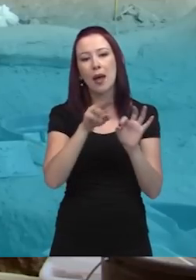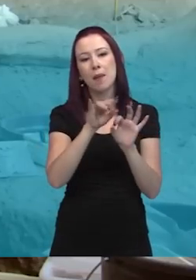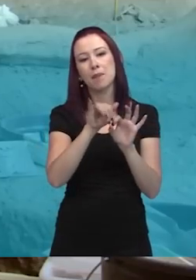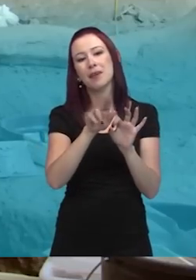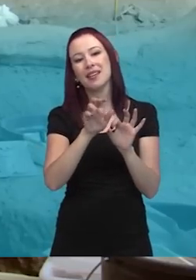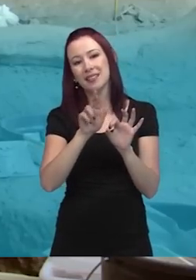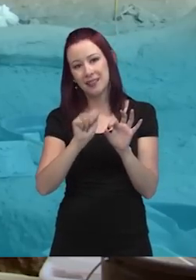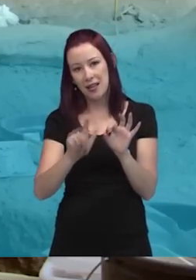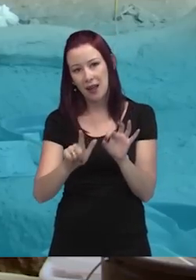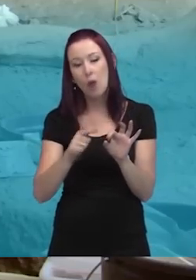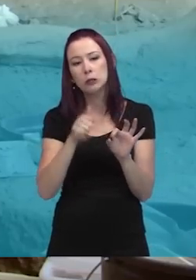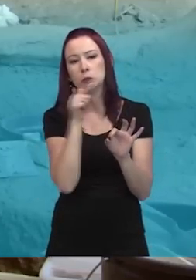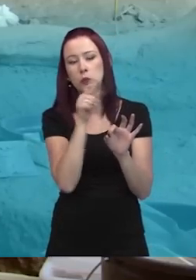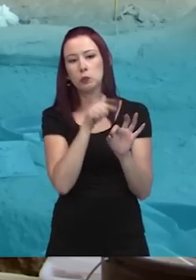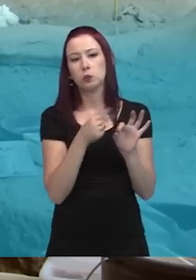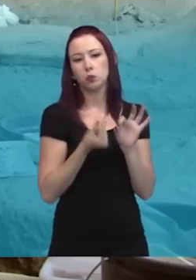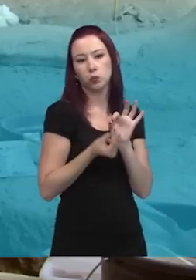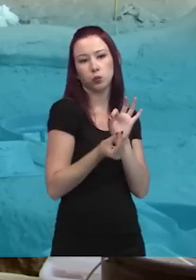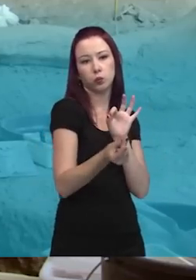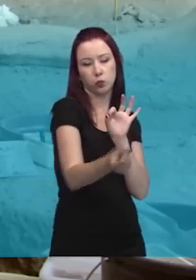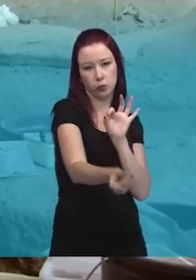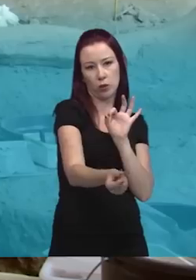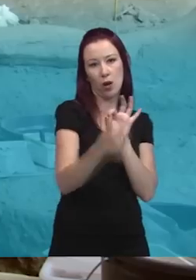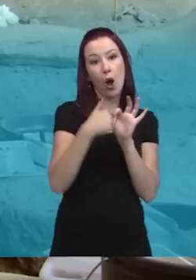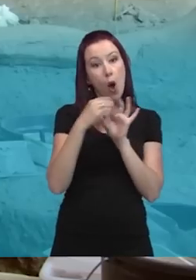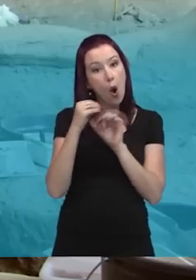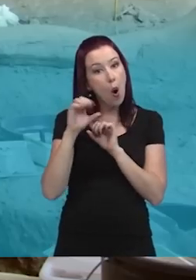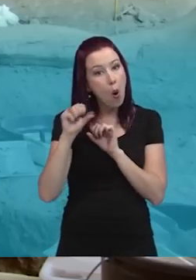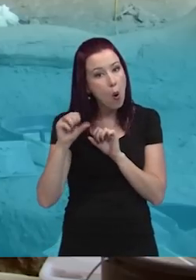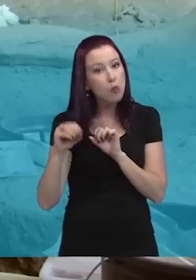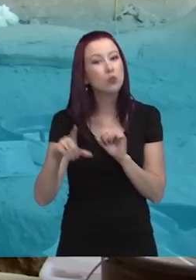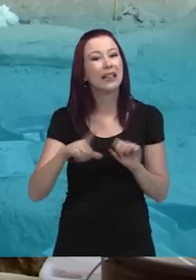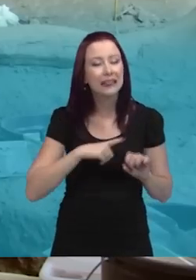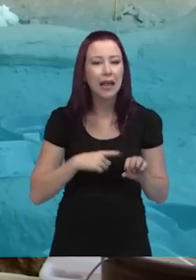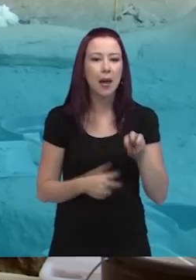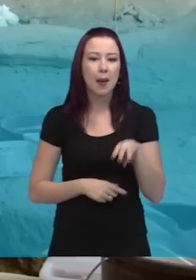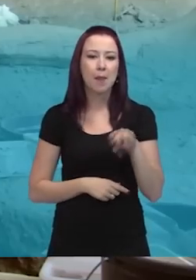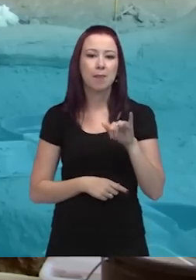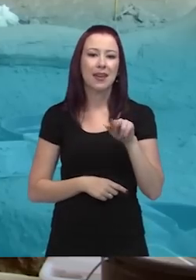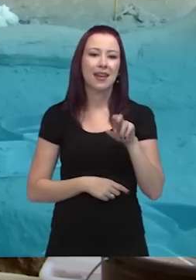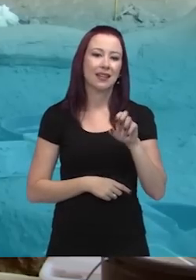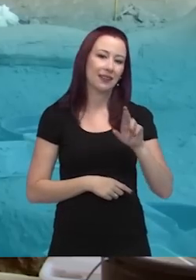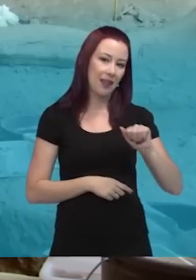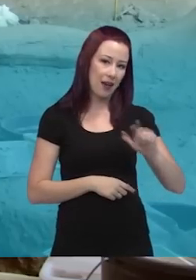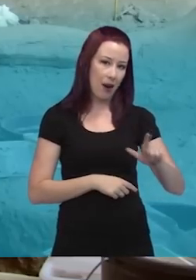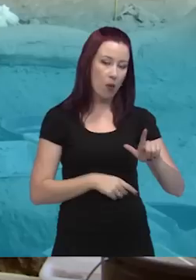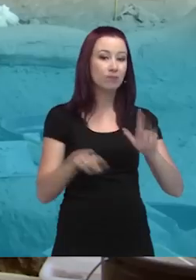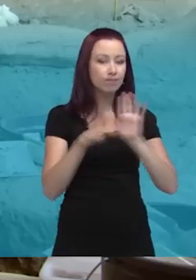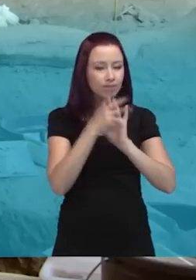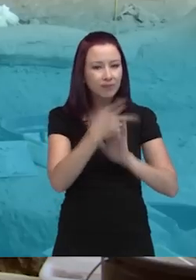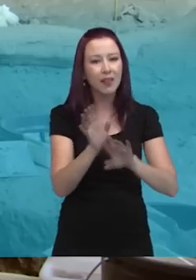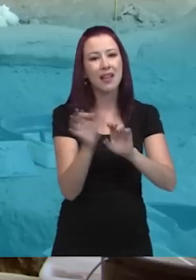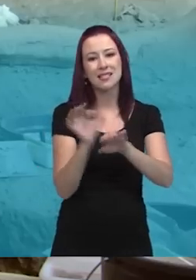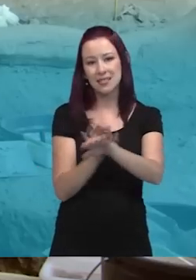quase apenas parte mineral. A gente reza que tenha um pouco de células, que é exatamente de onde a gente